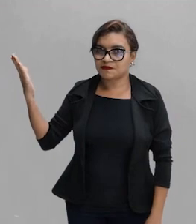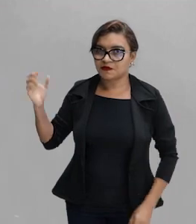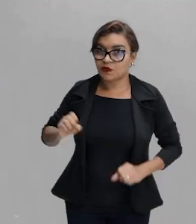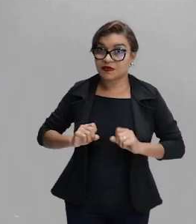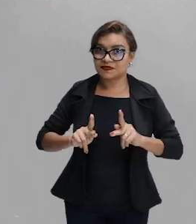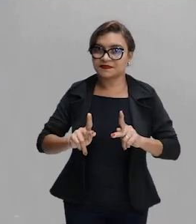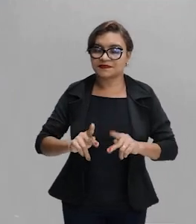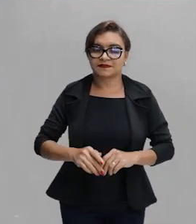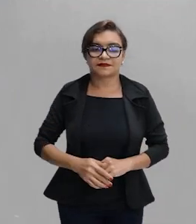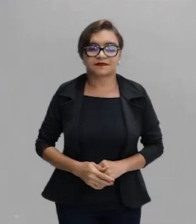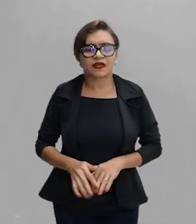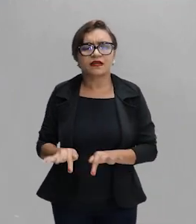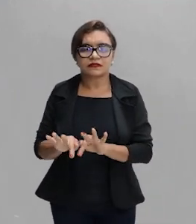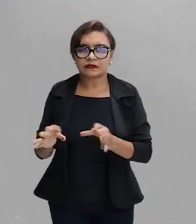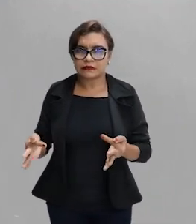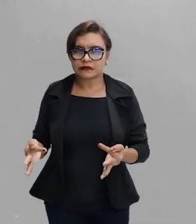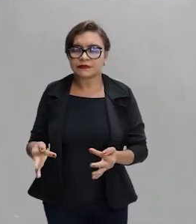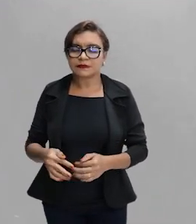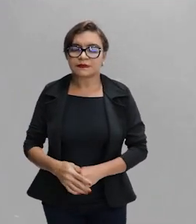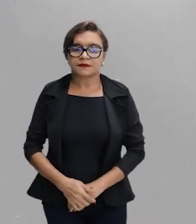Fechinho? Então, bem simples, né?